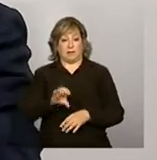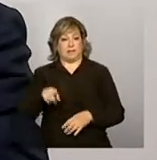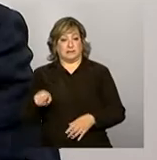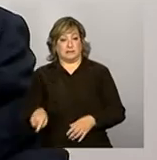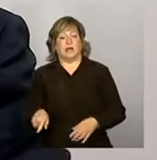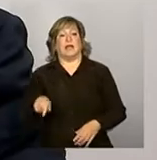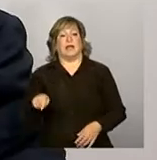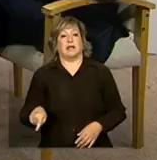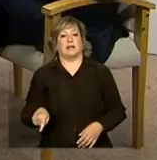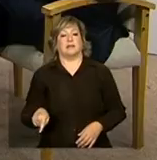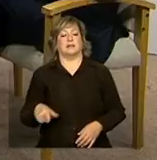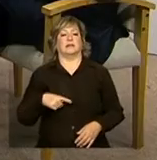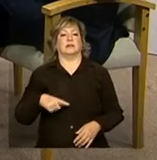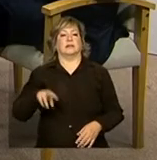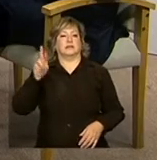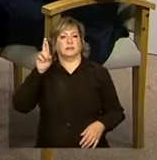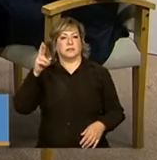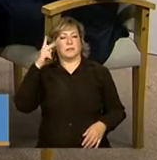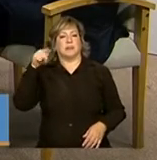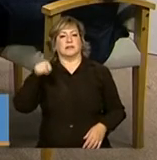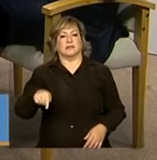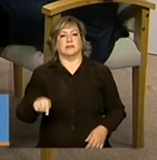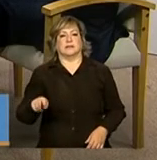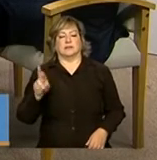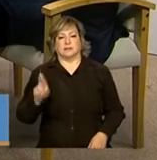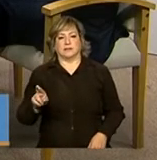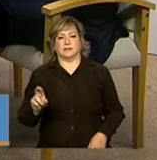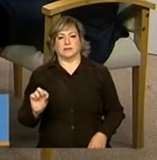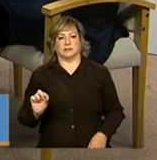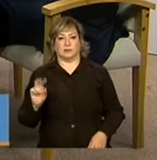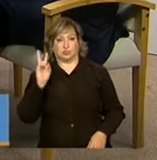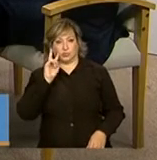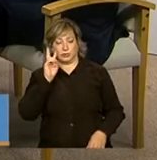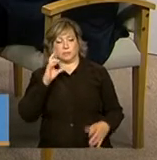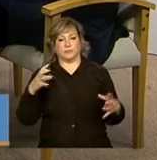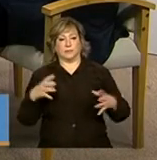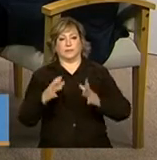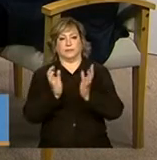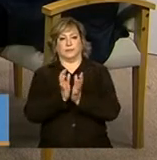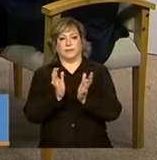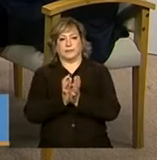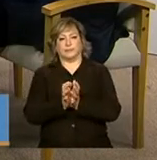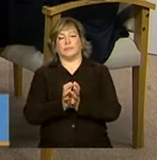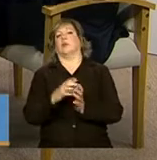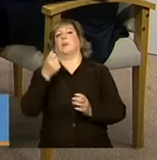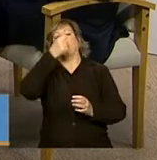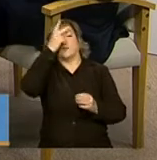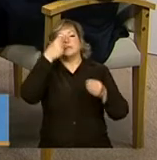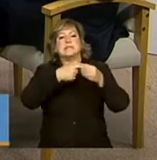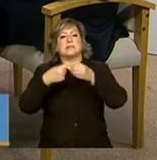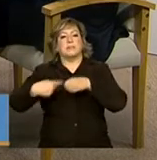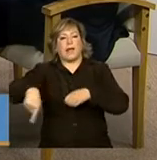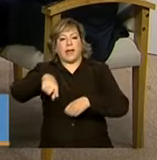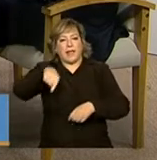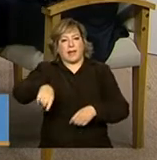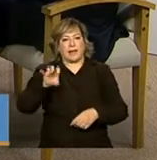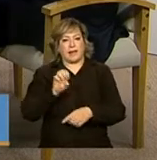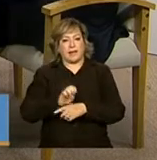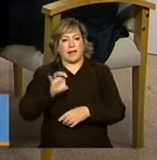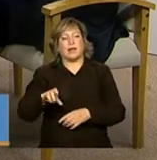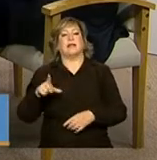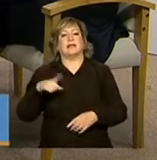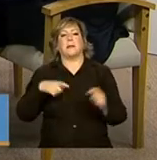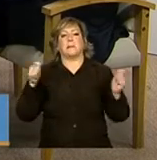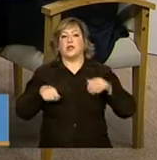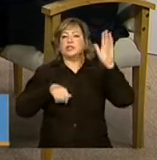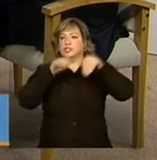toma para si essa responsabilidade e, enquanto o poder central dos municípios daquele Estado, ele tem condição de chamar